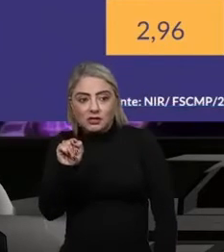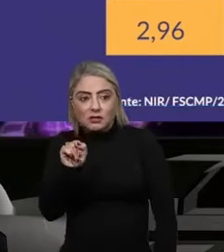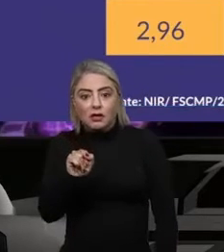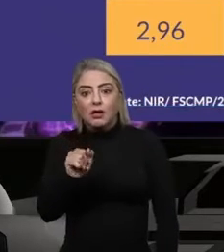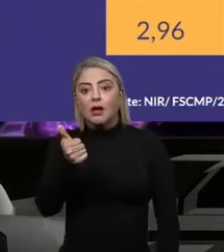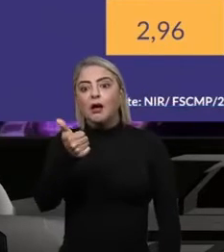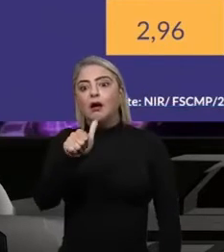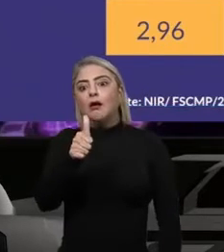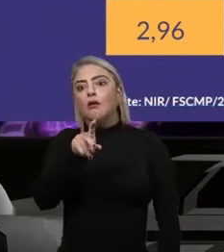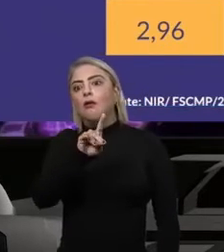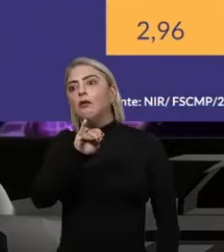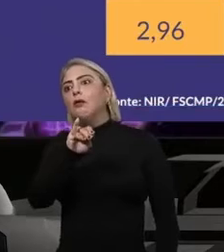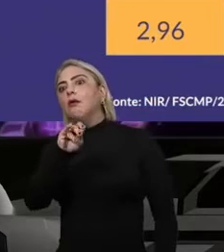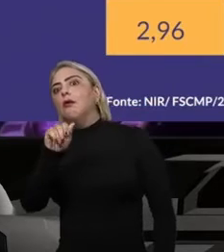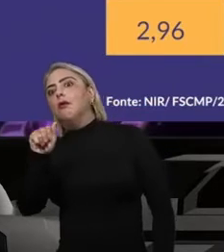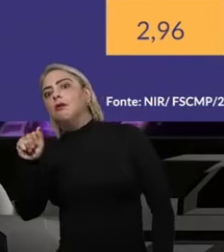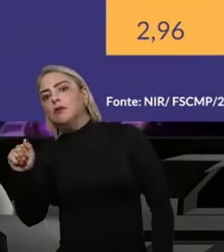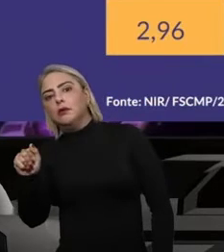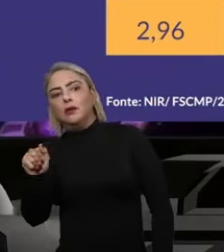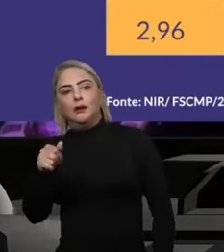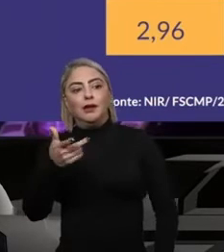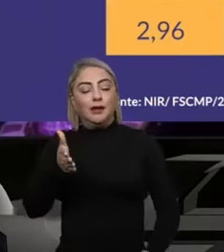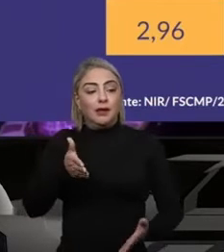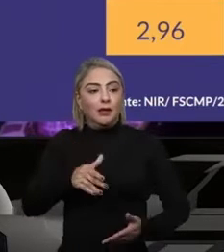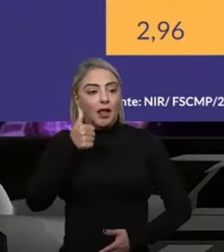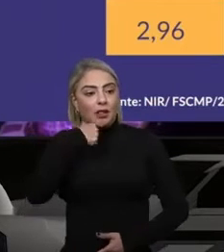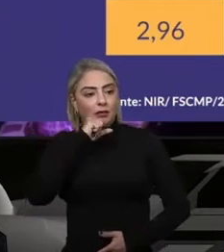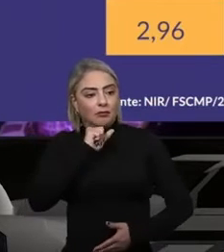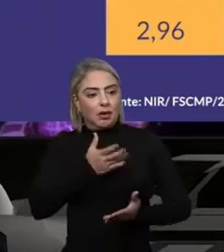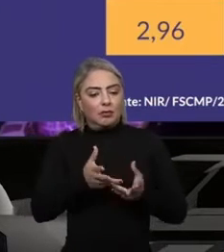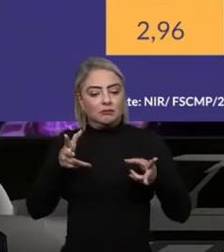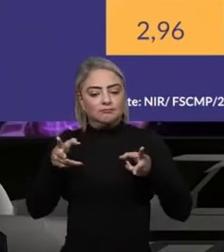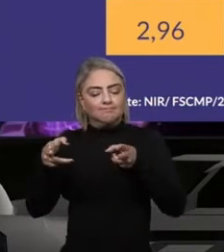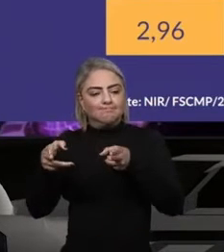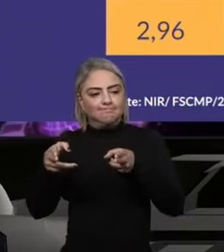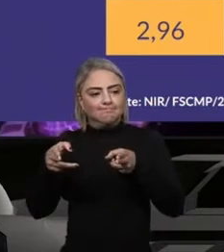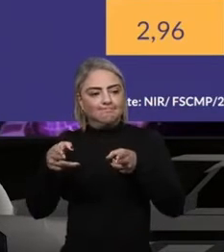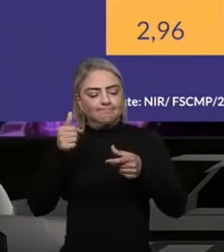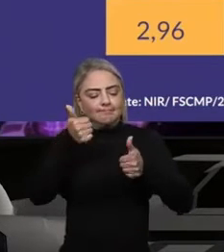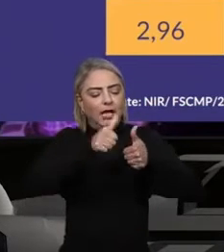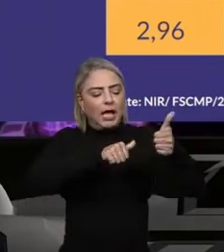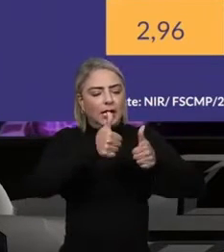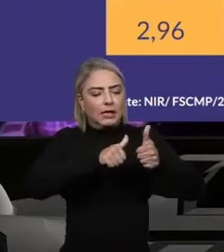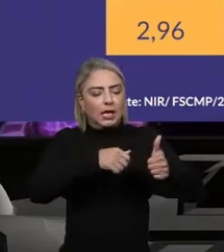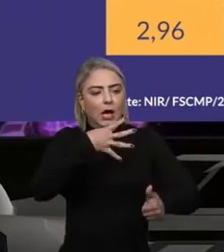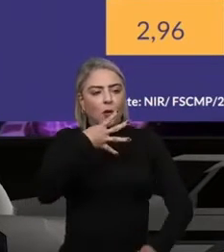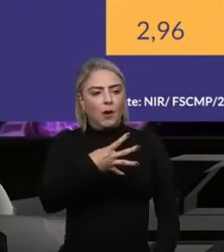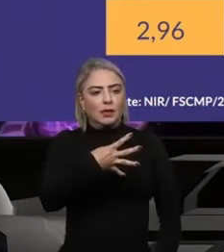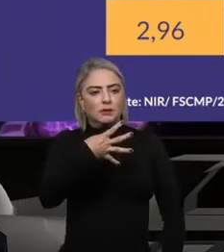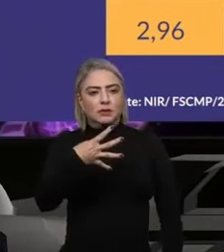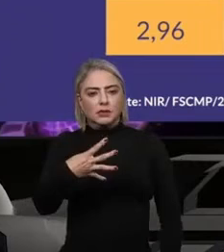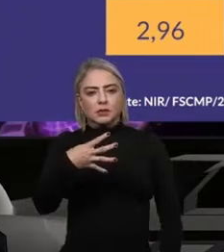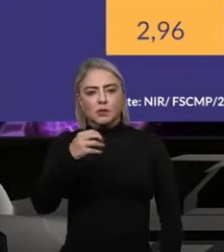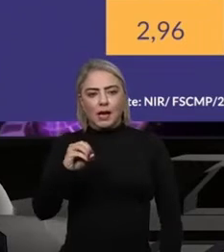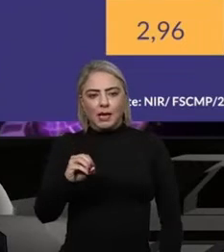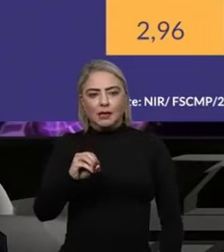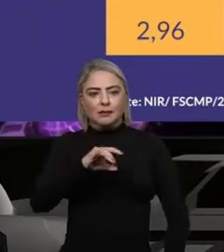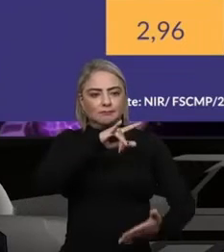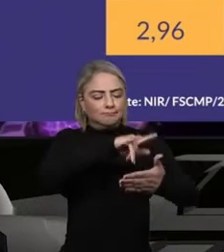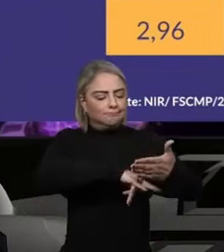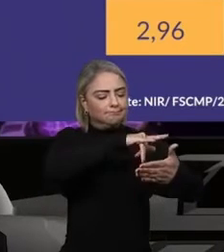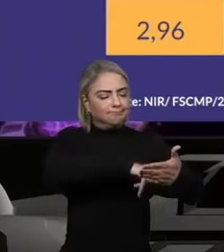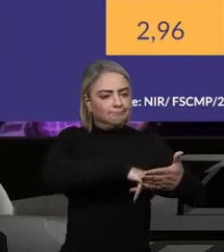,35. Isso na linha materna, que foi o recorte que nós fizemos, analisando aí 440 prontuários. Então,